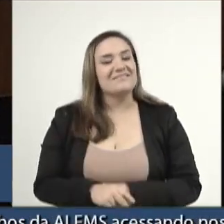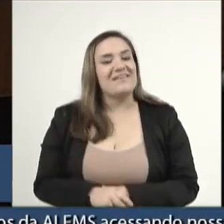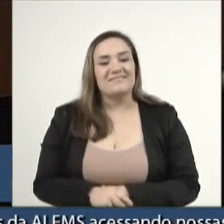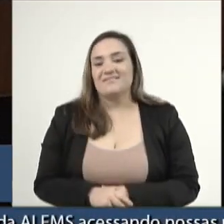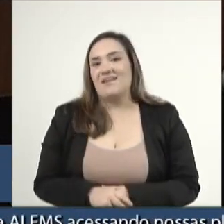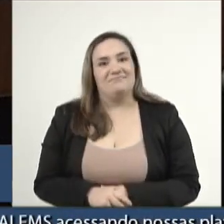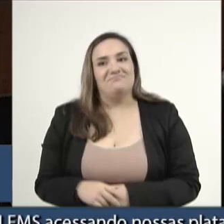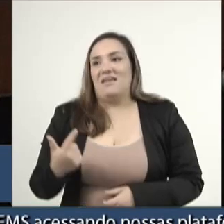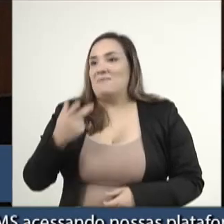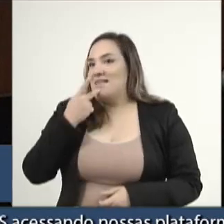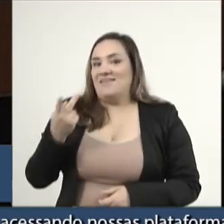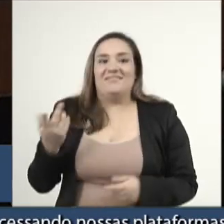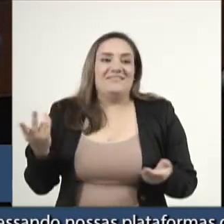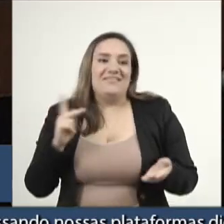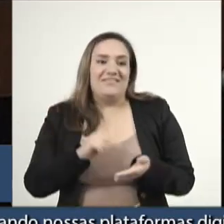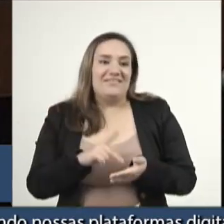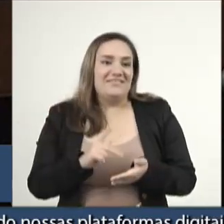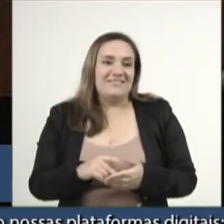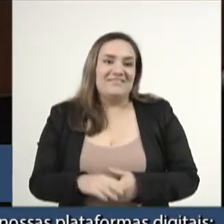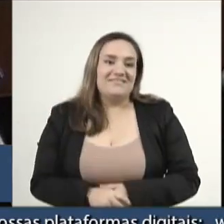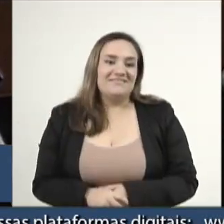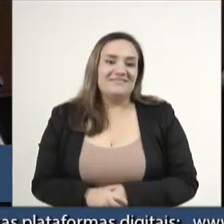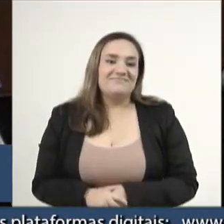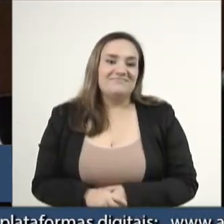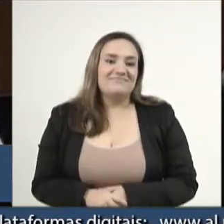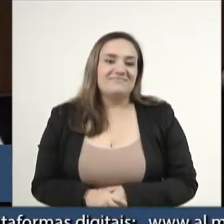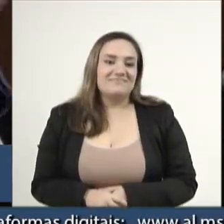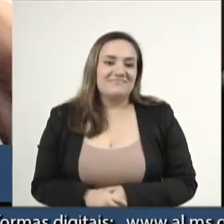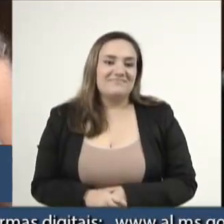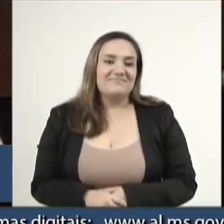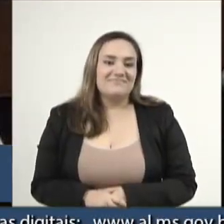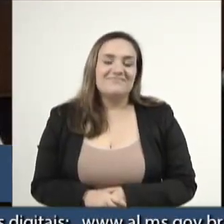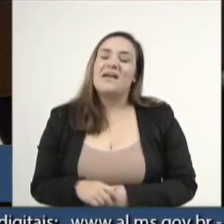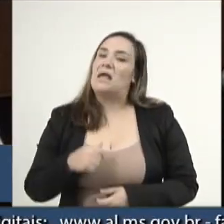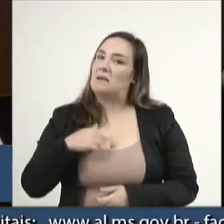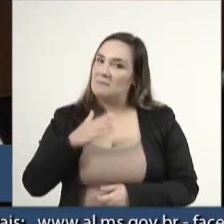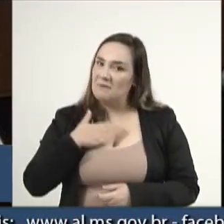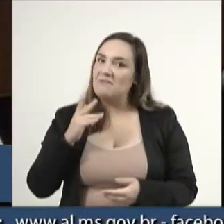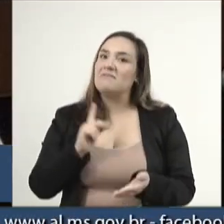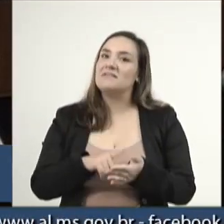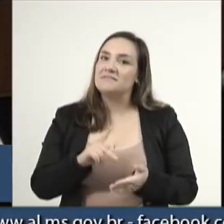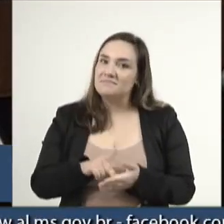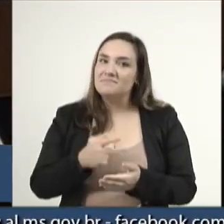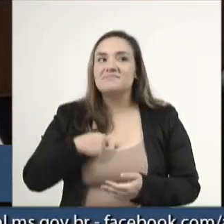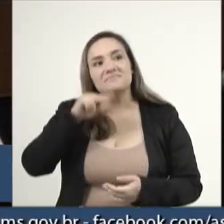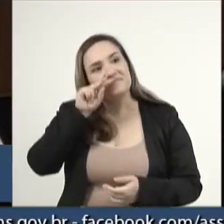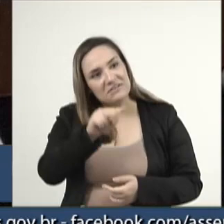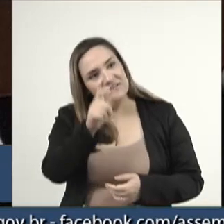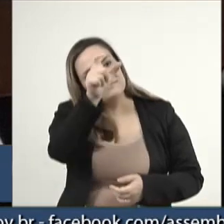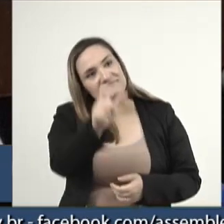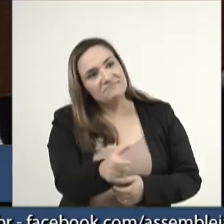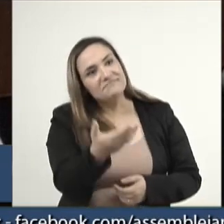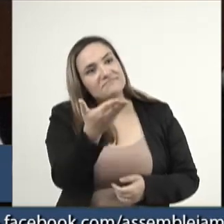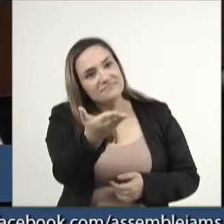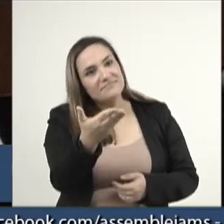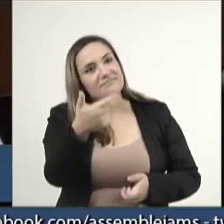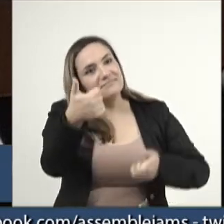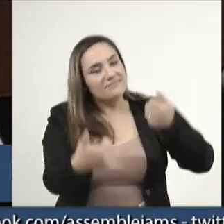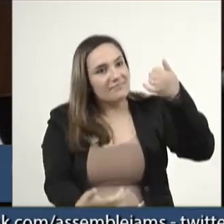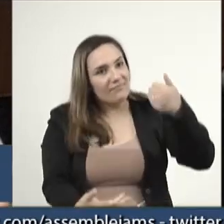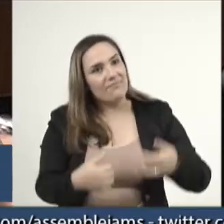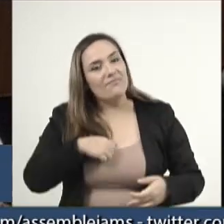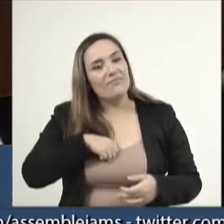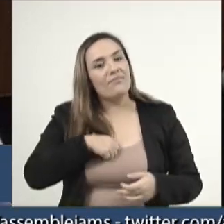palavras, né? No campo da política, eu... Olha... Fica sem... Vendo V. Exª dar esse tipo de